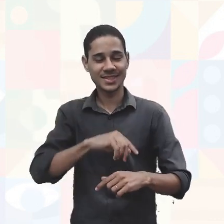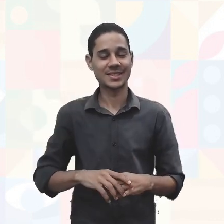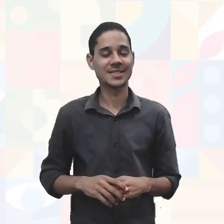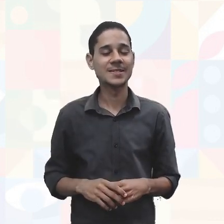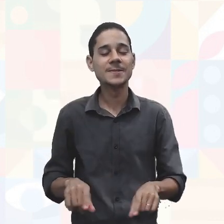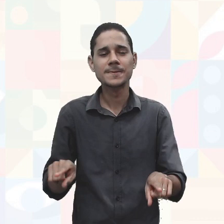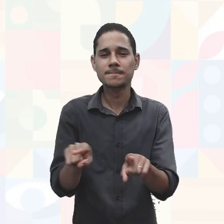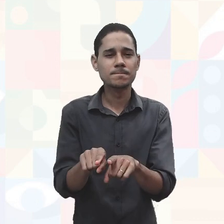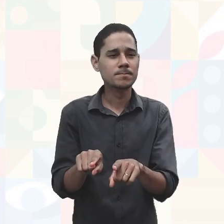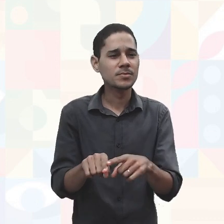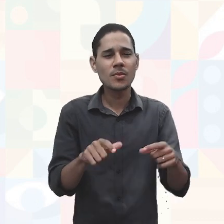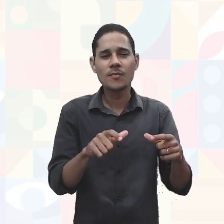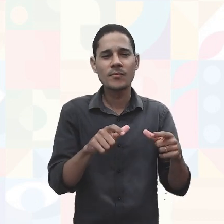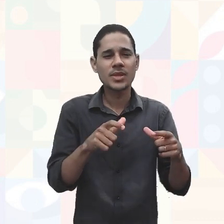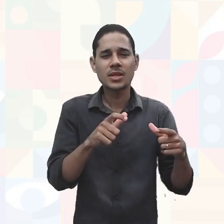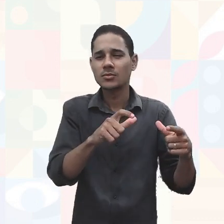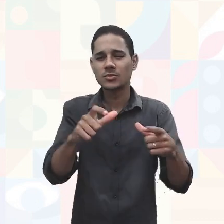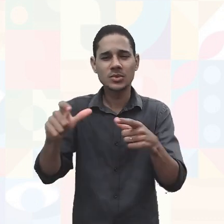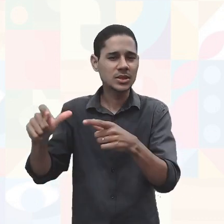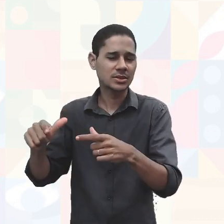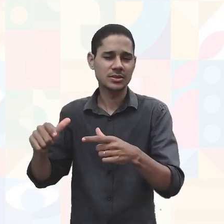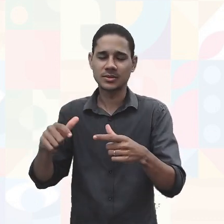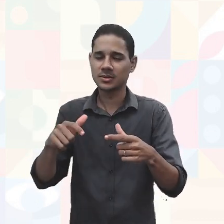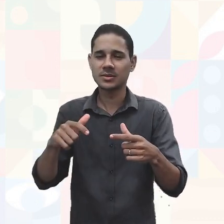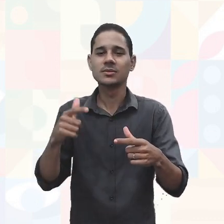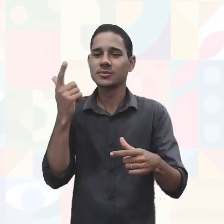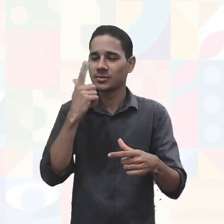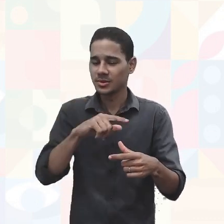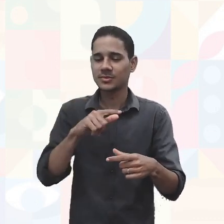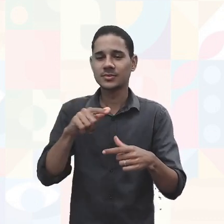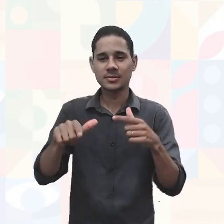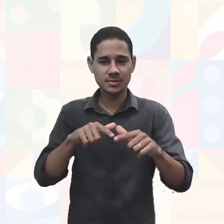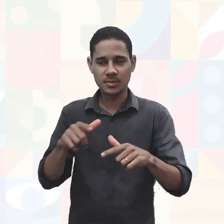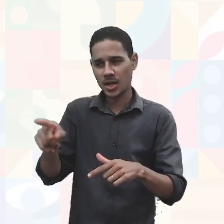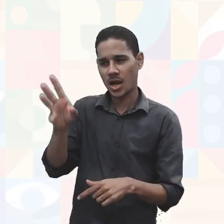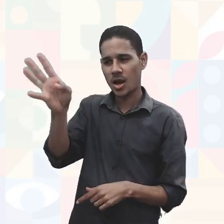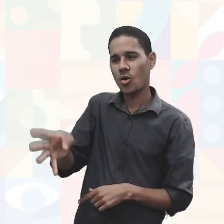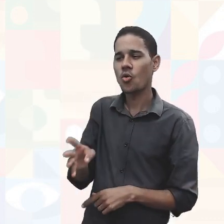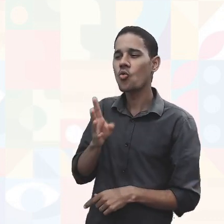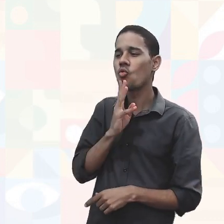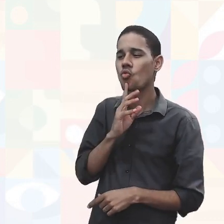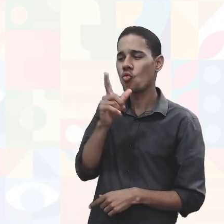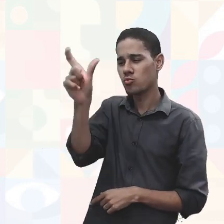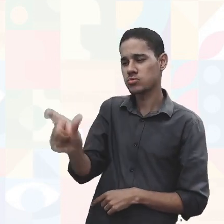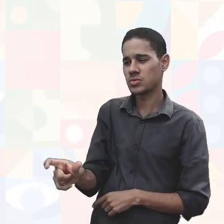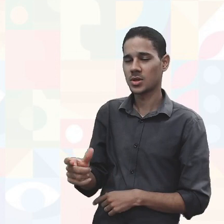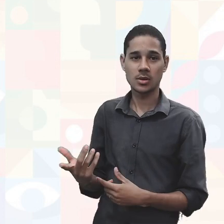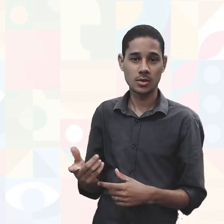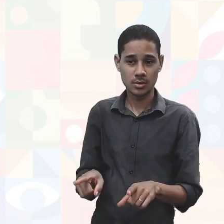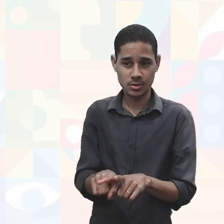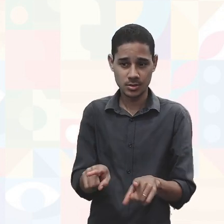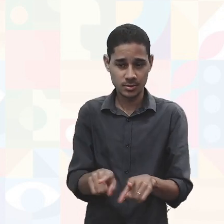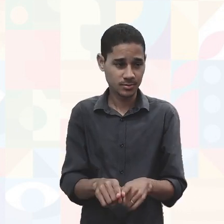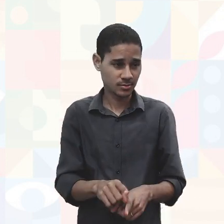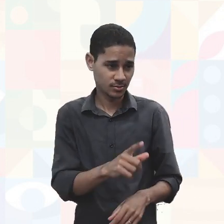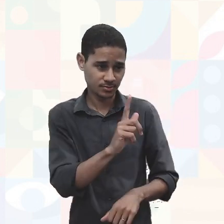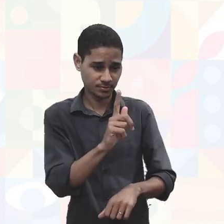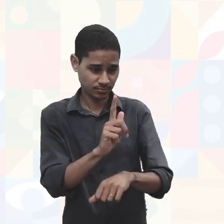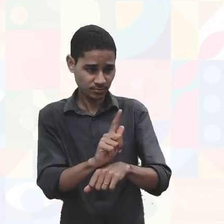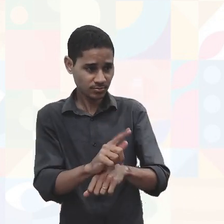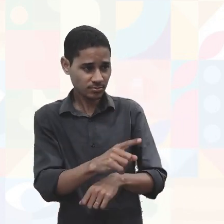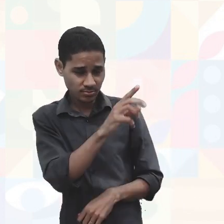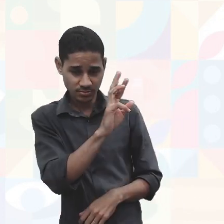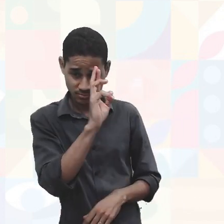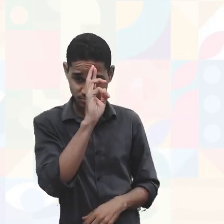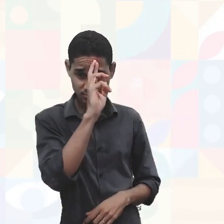trabalhar em diversas áreas do nosso indivíduo que conhecemos perto, do gestor, que precisamos ter uma